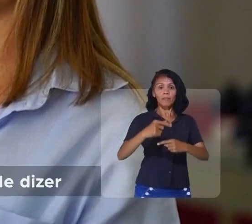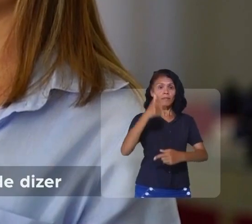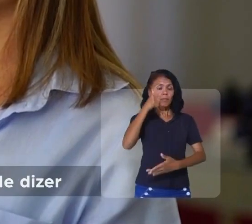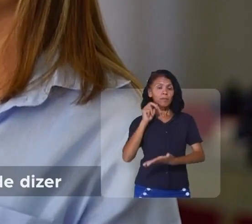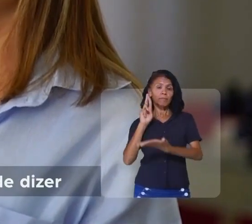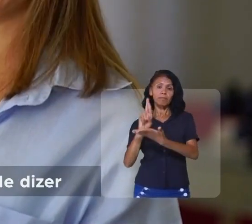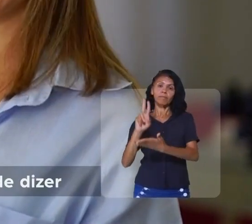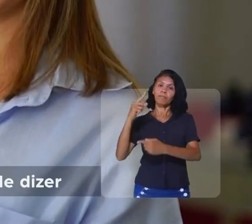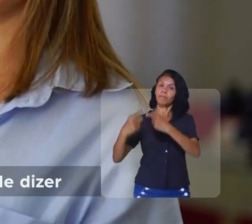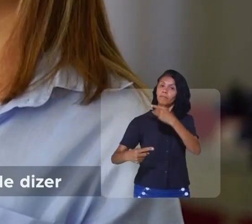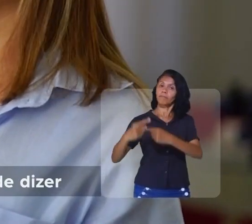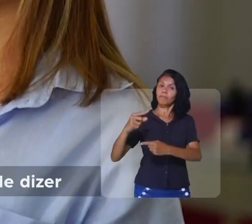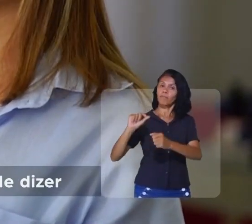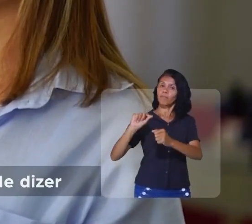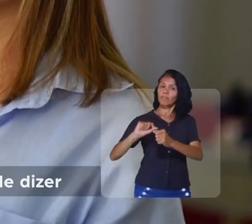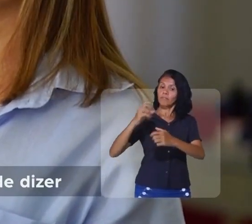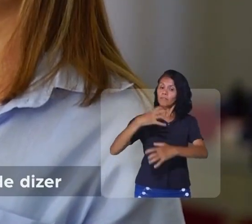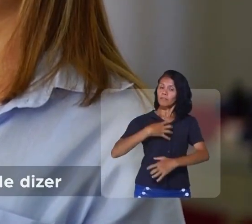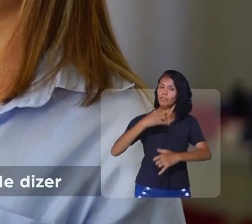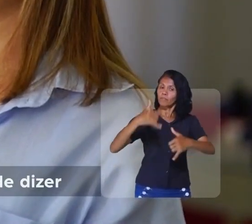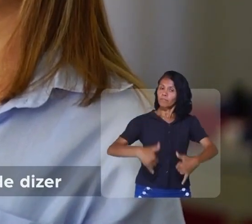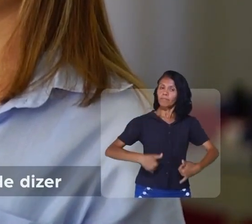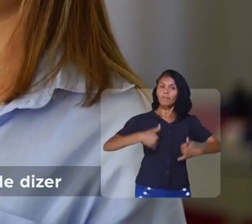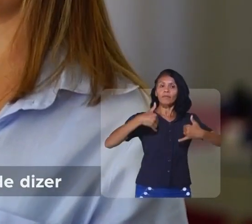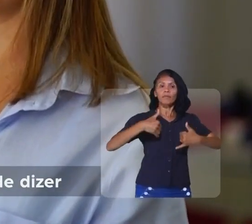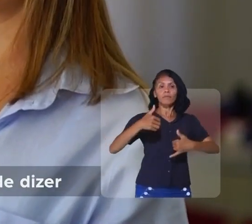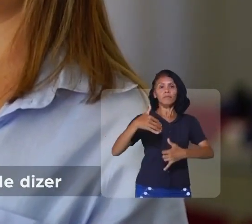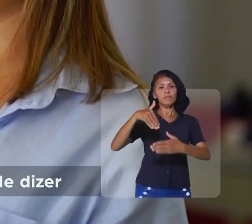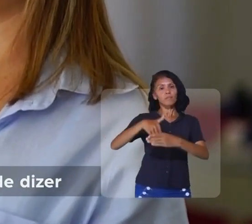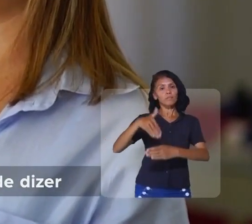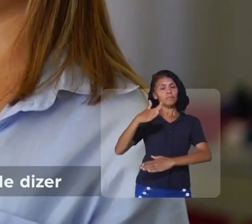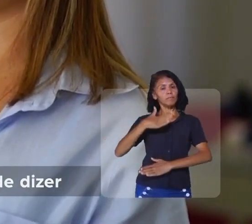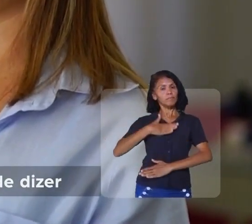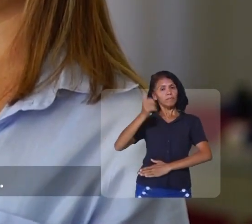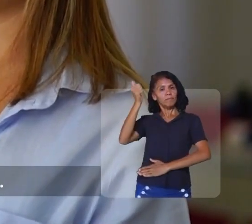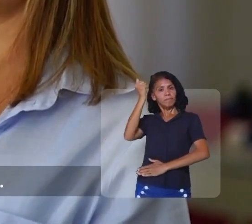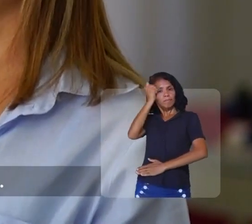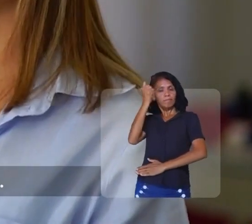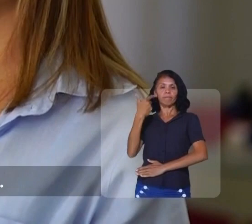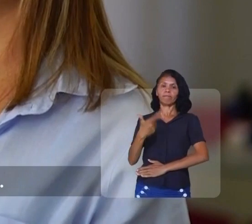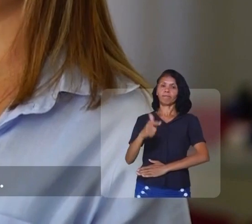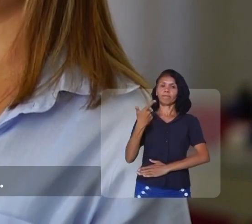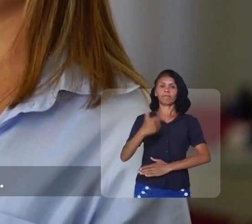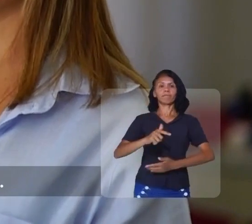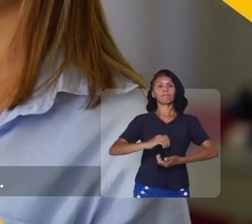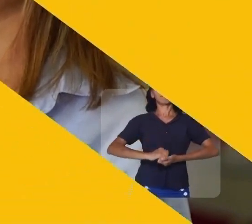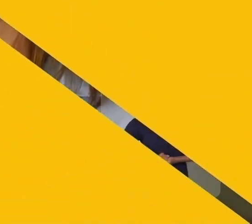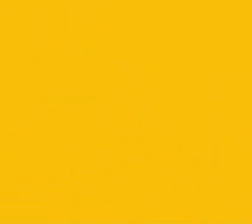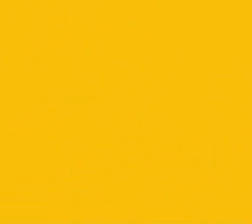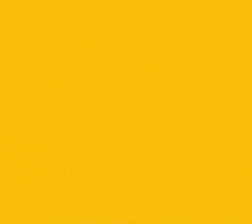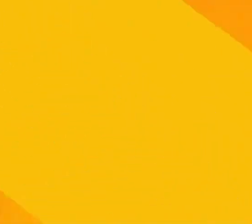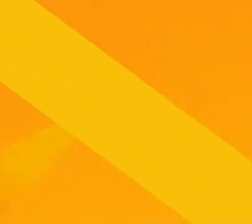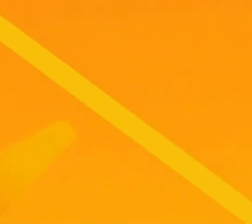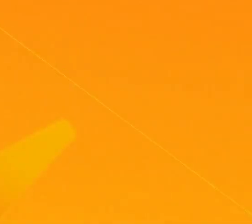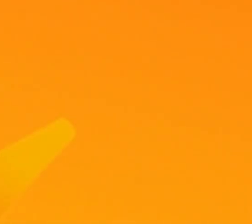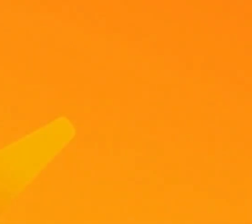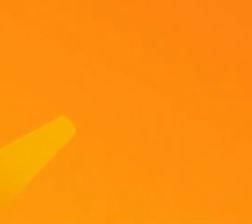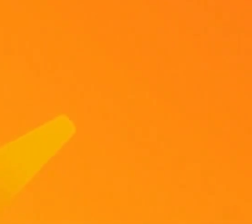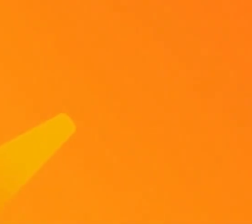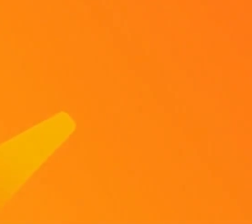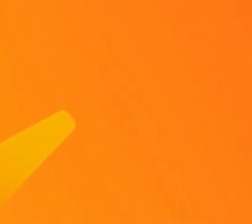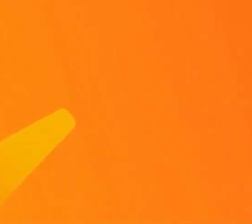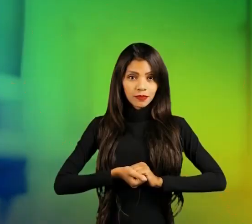numa política, numa mulher política. Vou fazer o meu povo ter orgulho de dizer que votou em mim, que não se arrependeu.